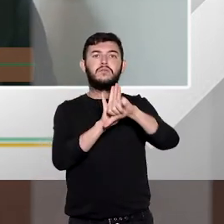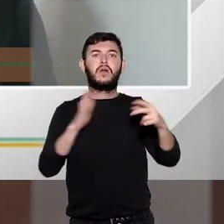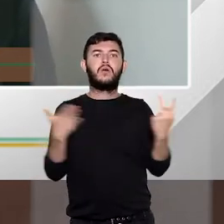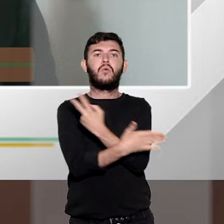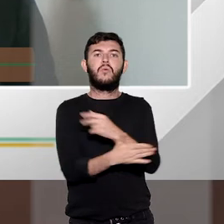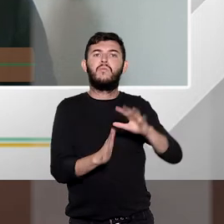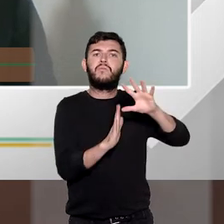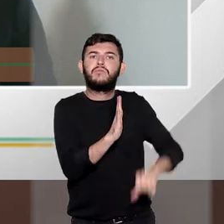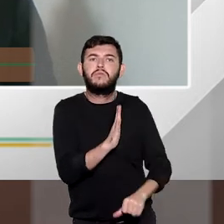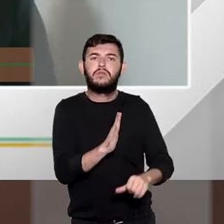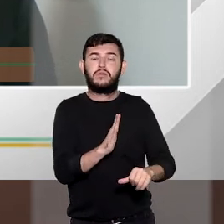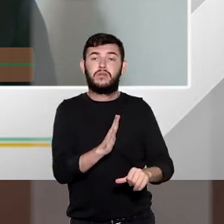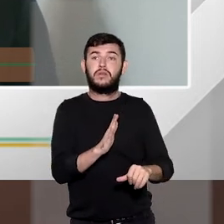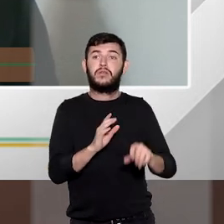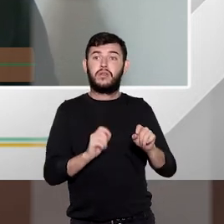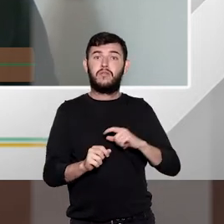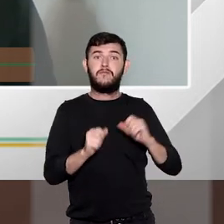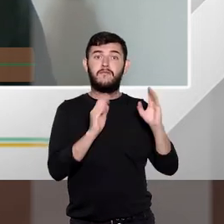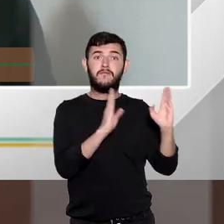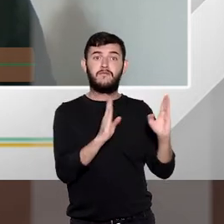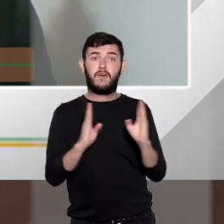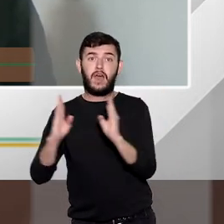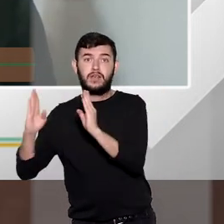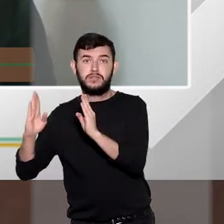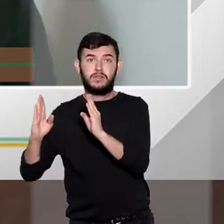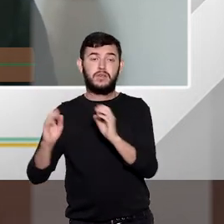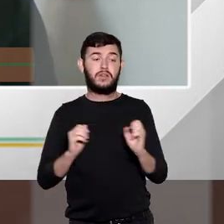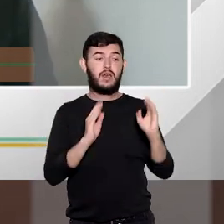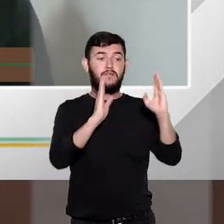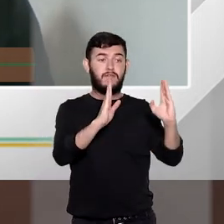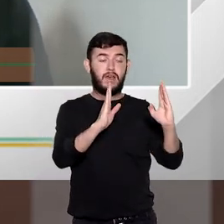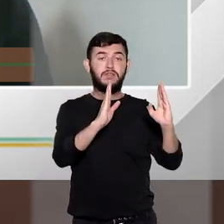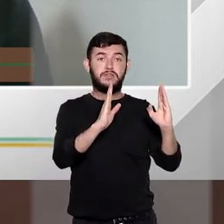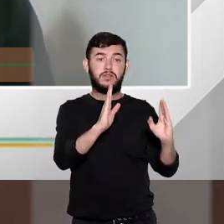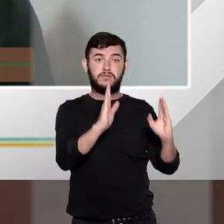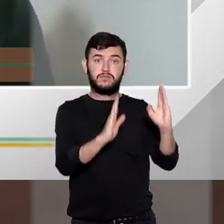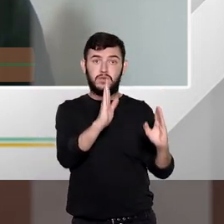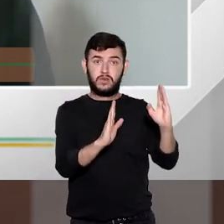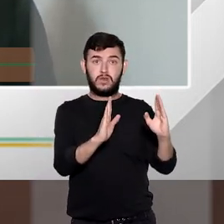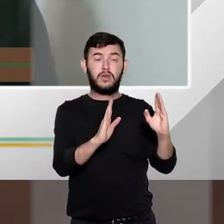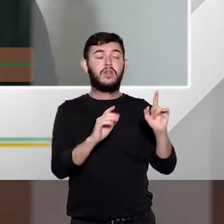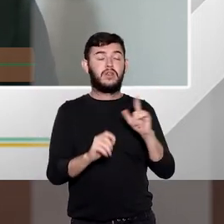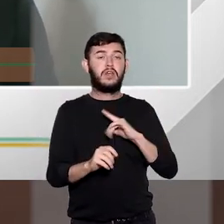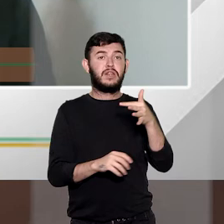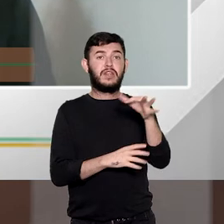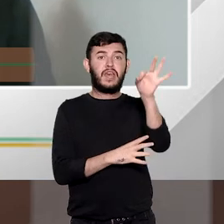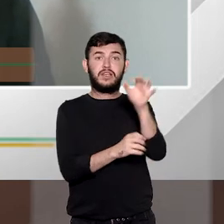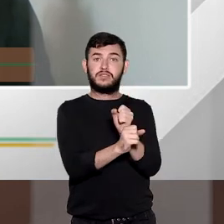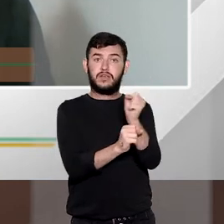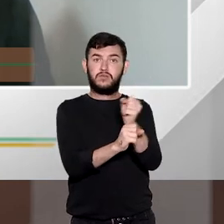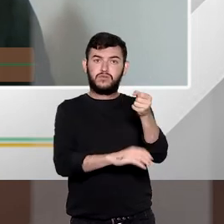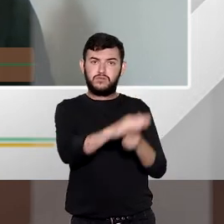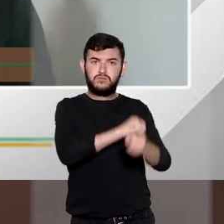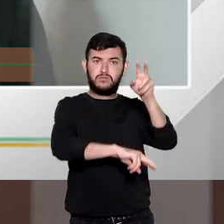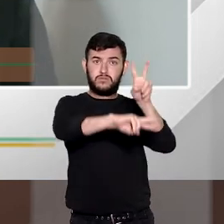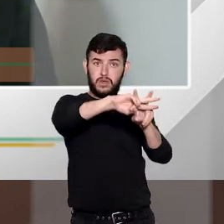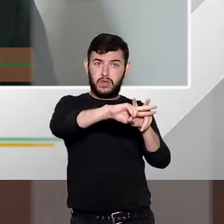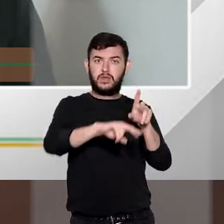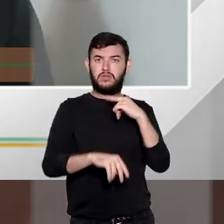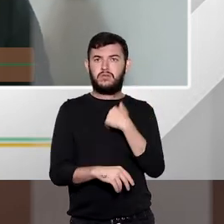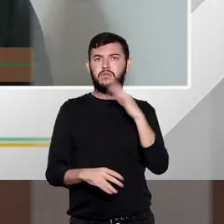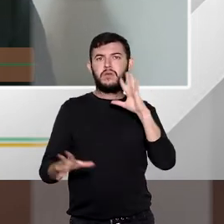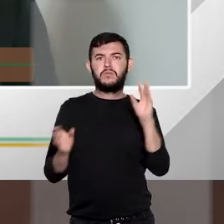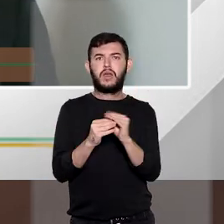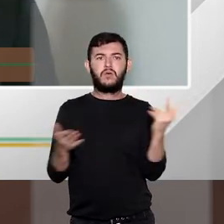na primeira fase, o juiz já colocou a pena ali em 10 anos de reclusão. Digamos que presente ali uma circunstância